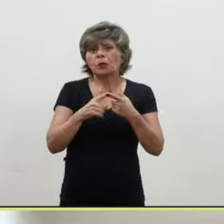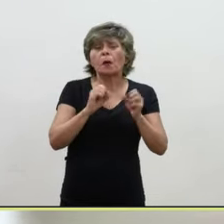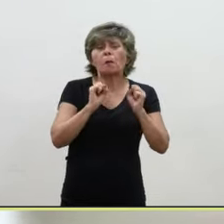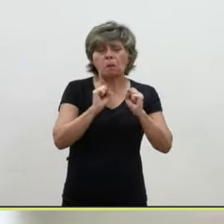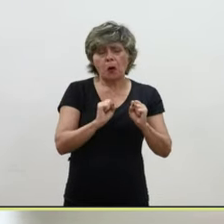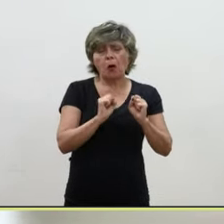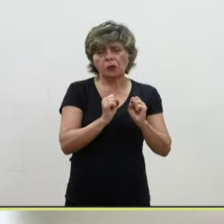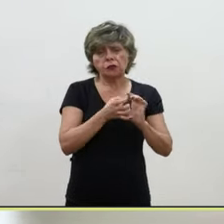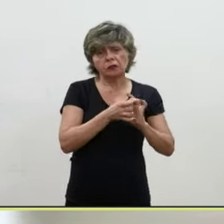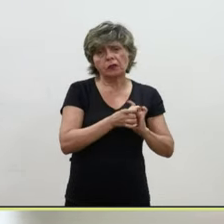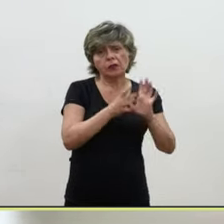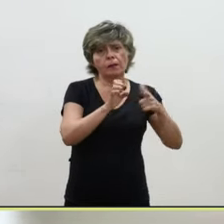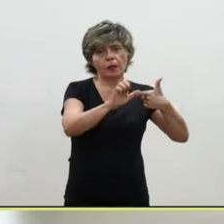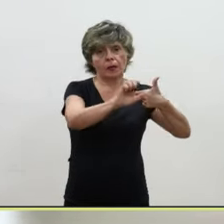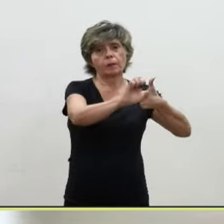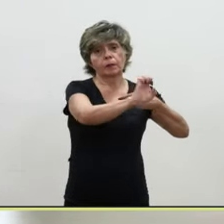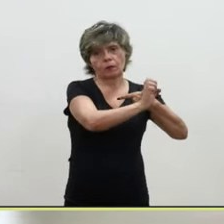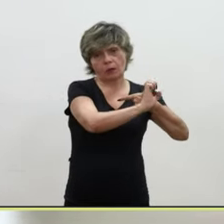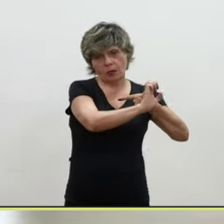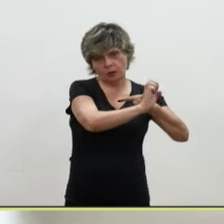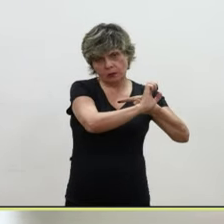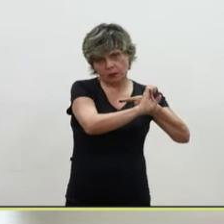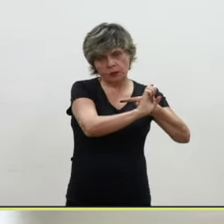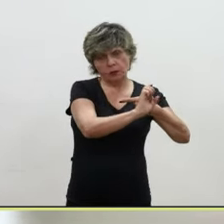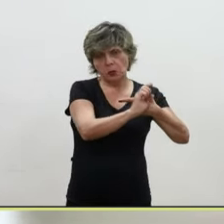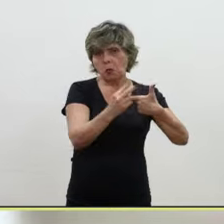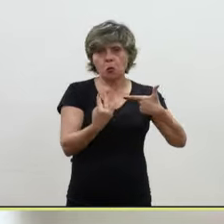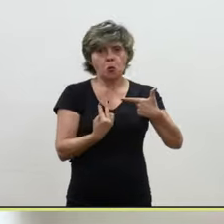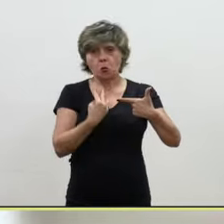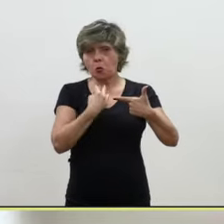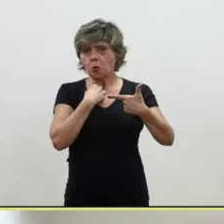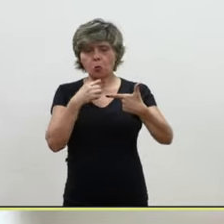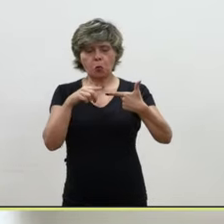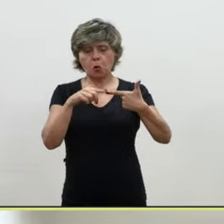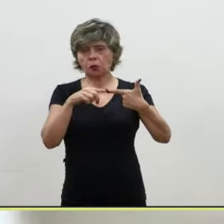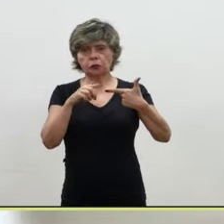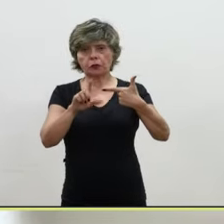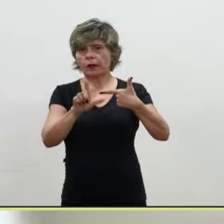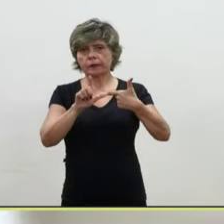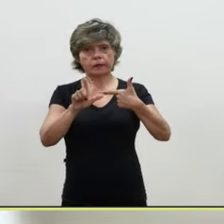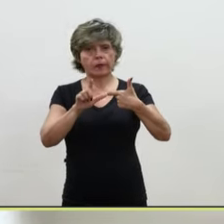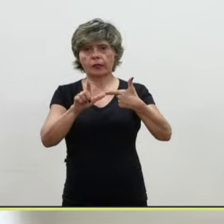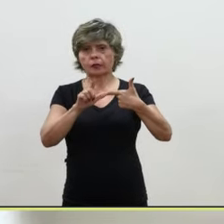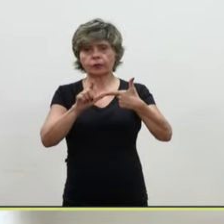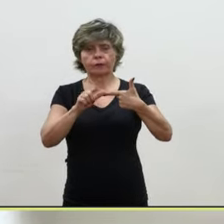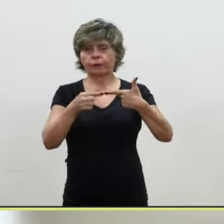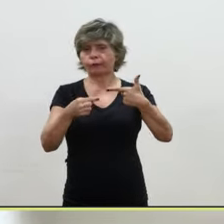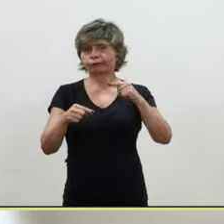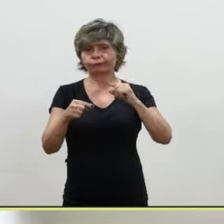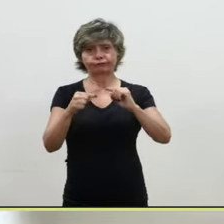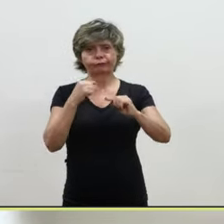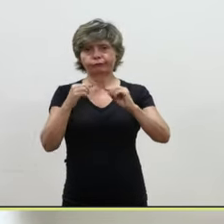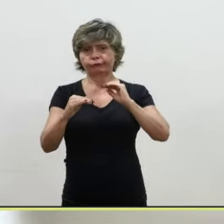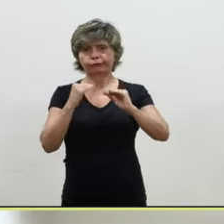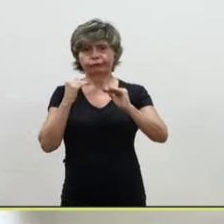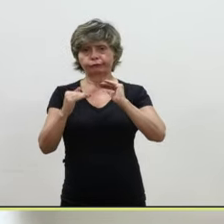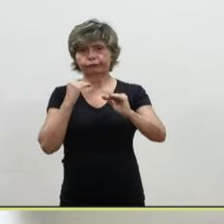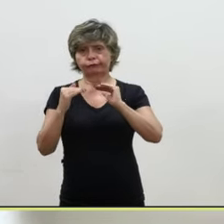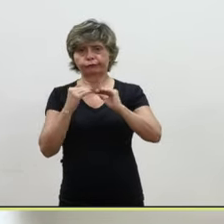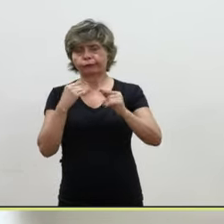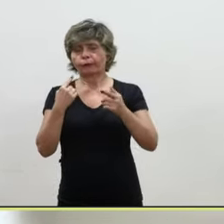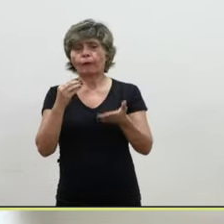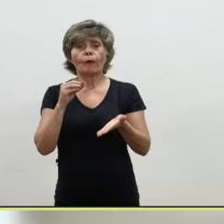aos servidores do executivo, não serão abrangidos os servidores do legislativo por falta de